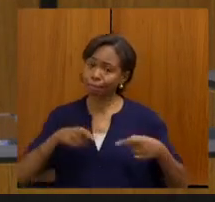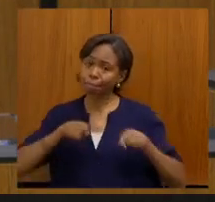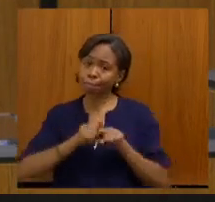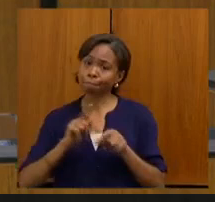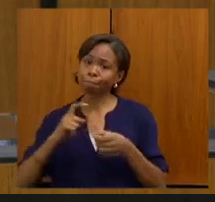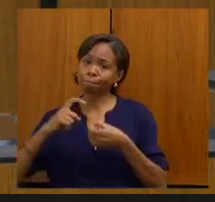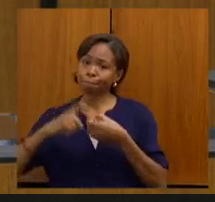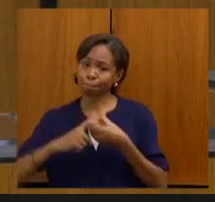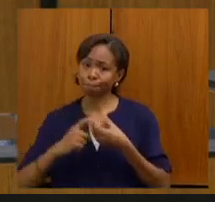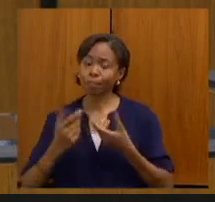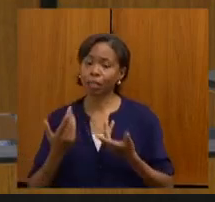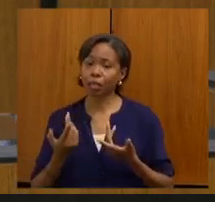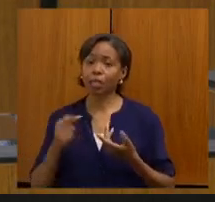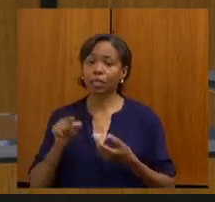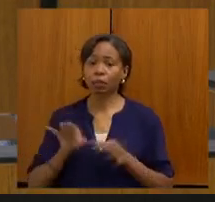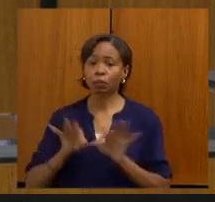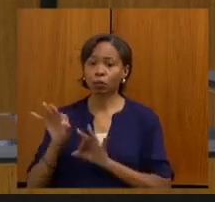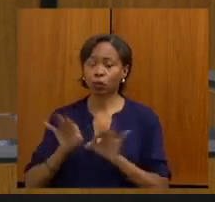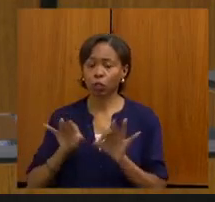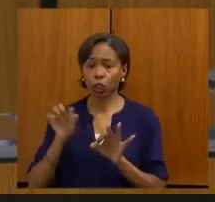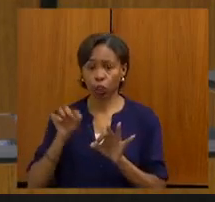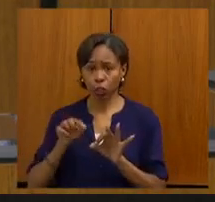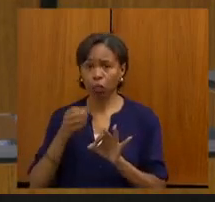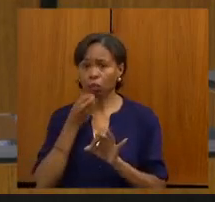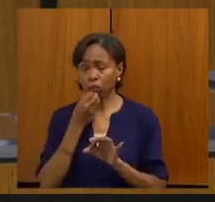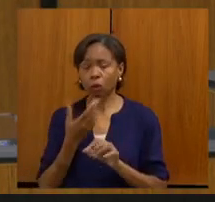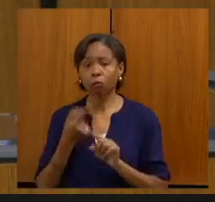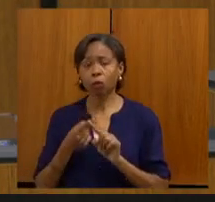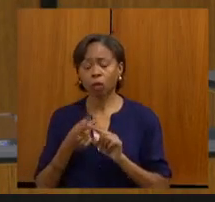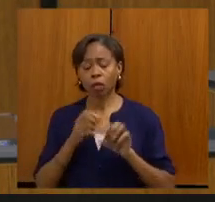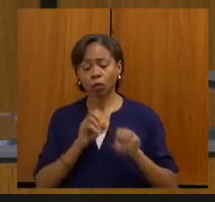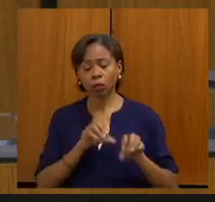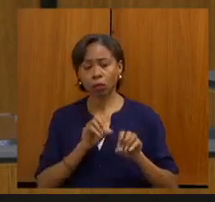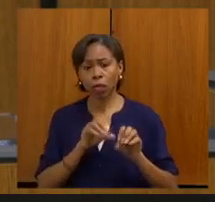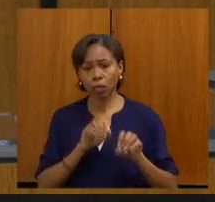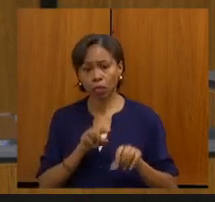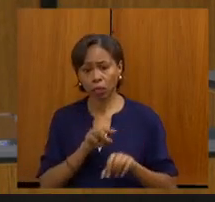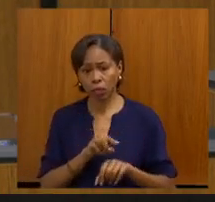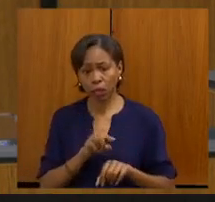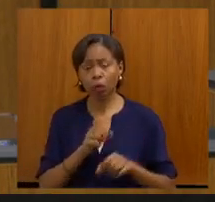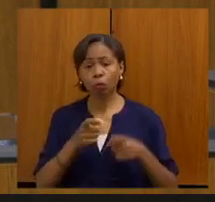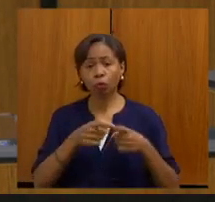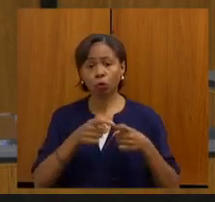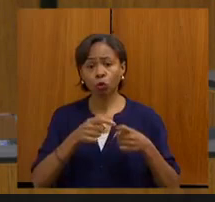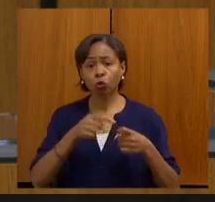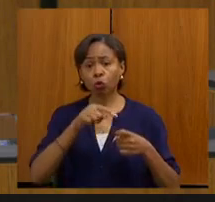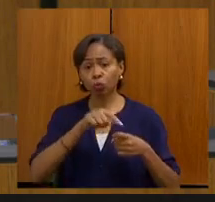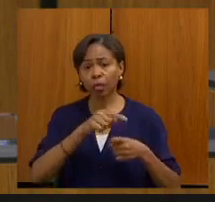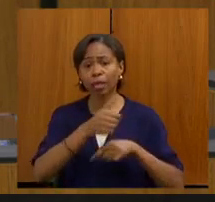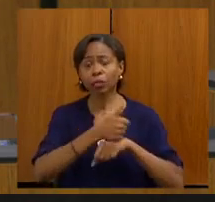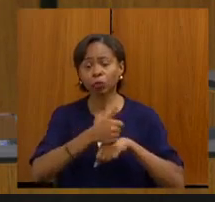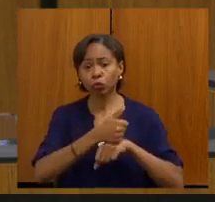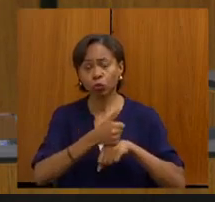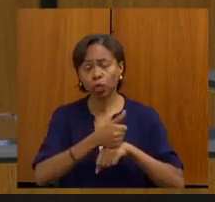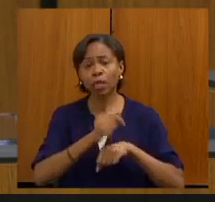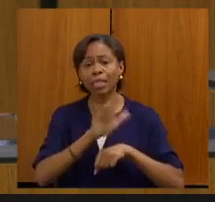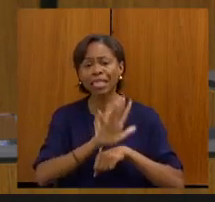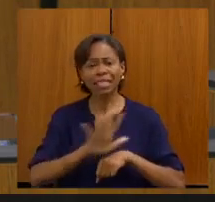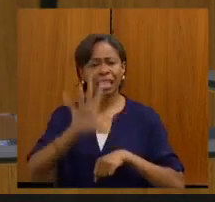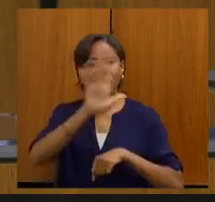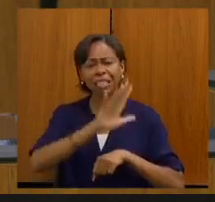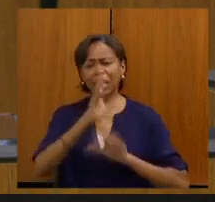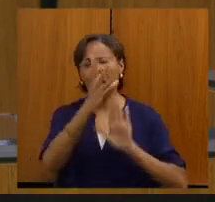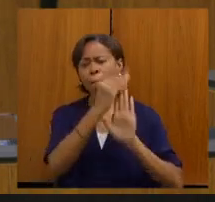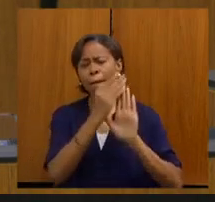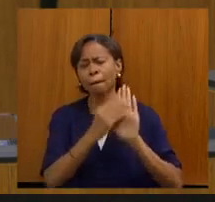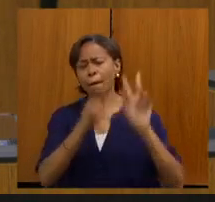porque, através desse projeto, poderemos levar a educação continuada para os médicos generalistas em todos os assuntos,